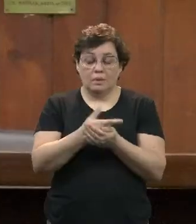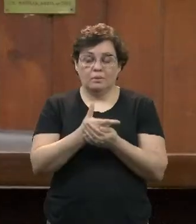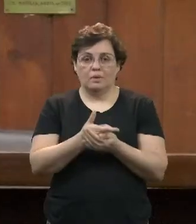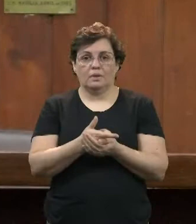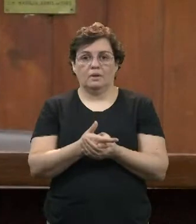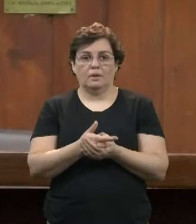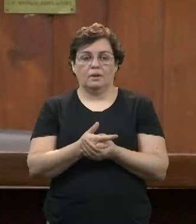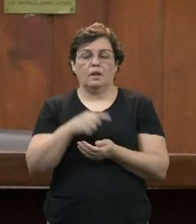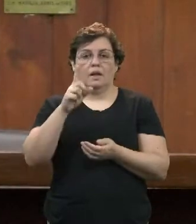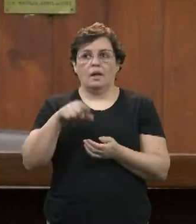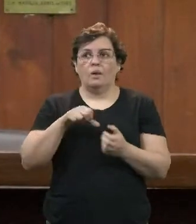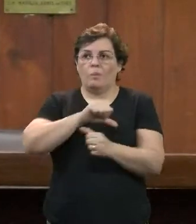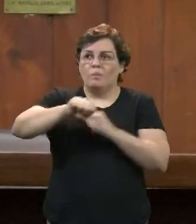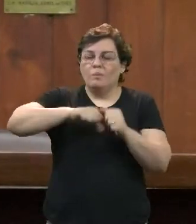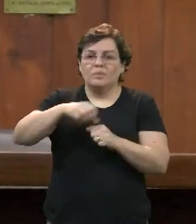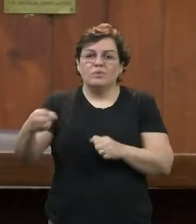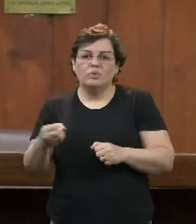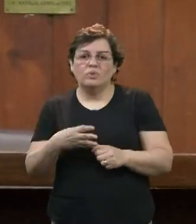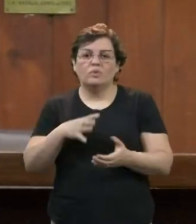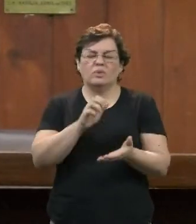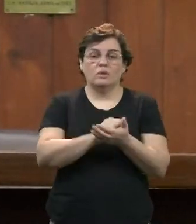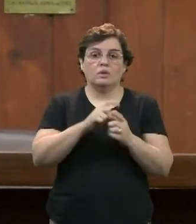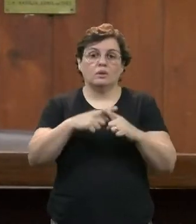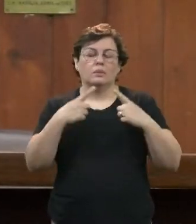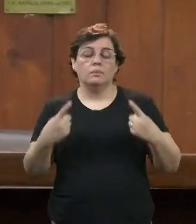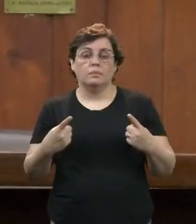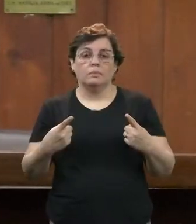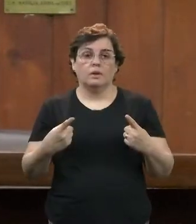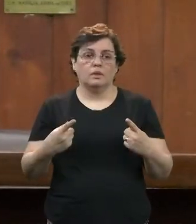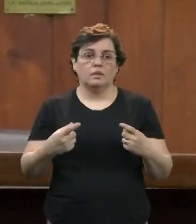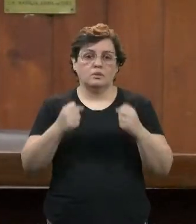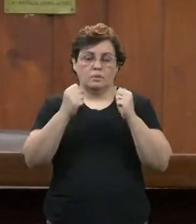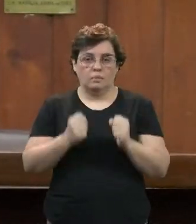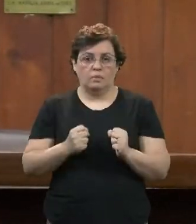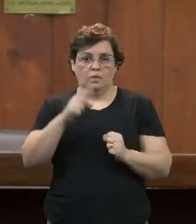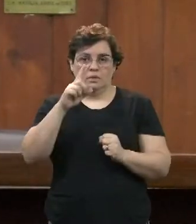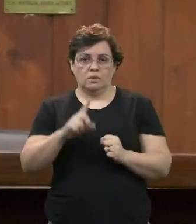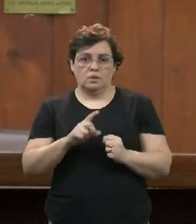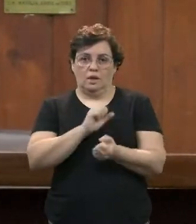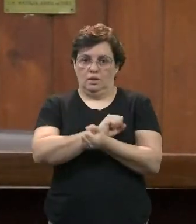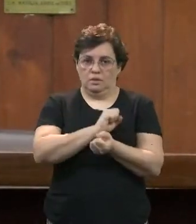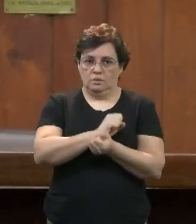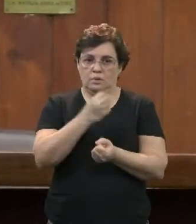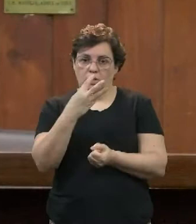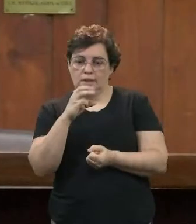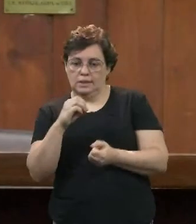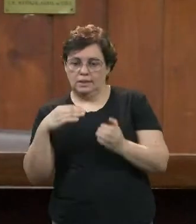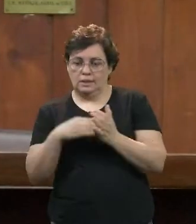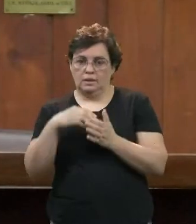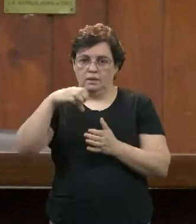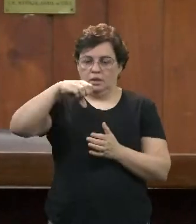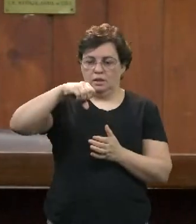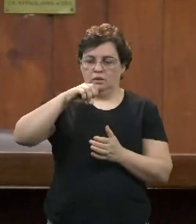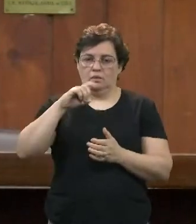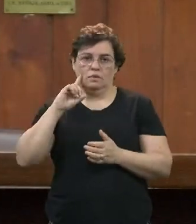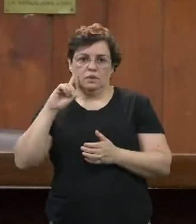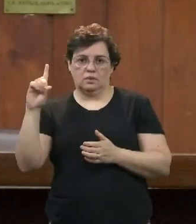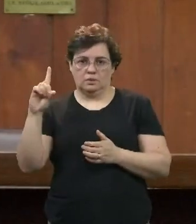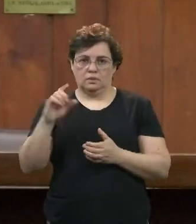renovação do contrato, né? Mas a carência pode ser até de um de 30 a 90 dias, tá? É a opção de cada servidor. Tá.